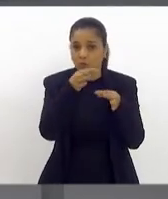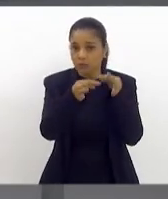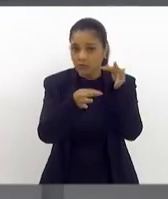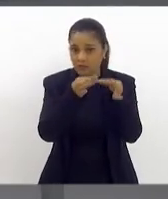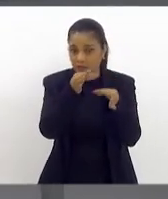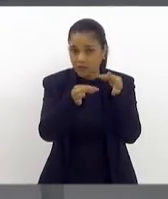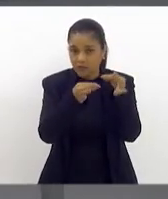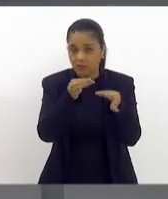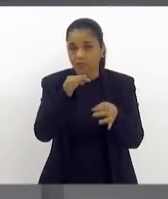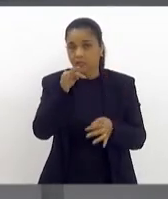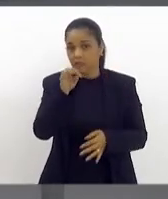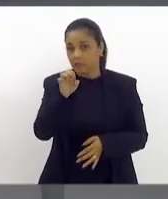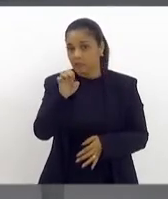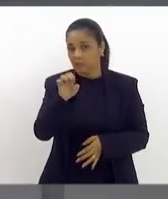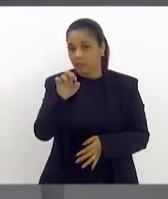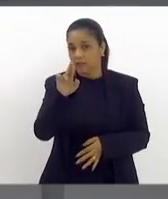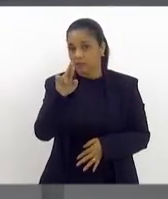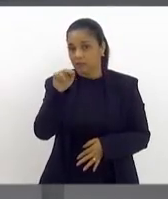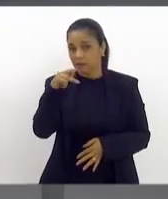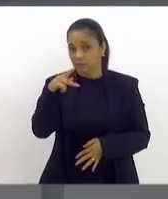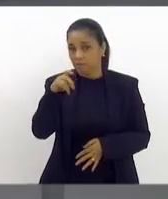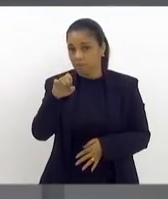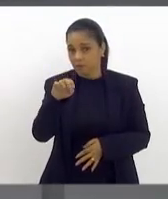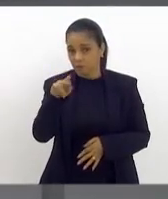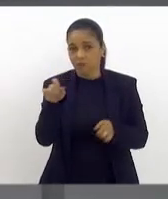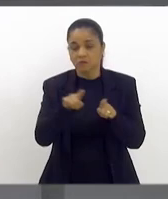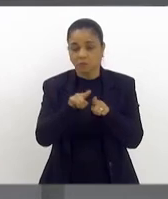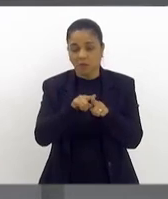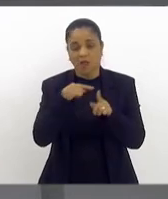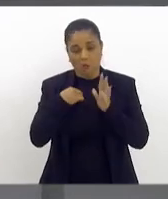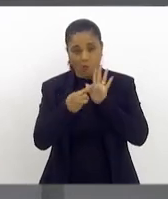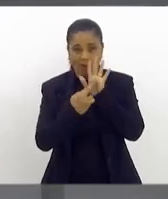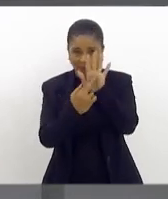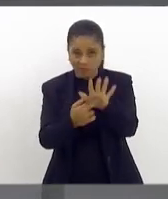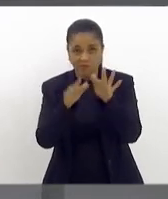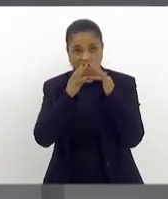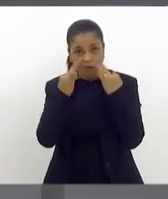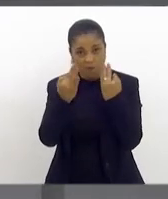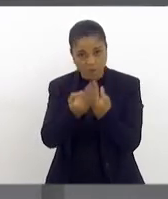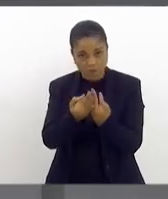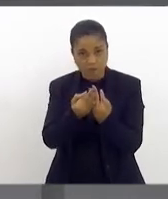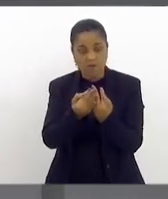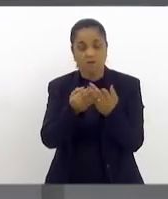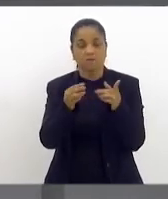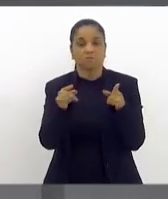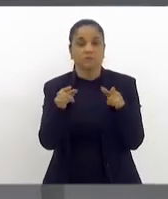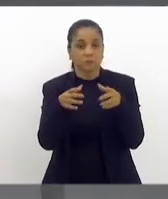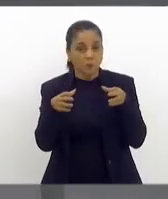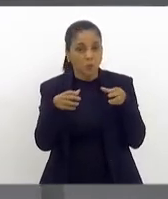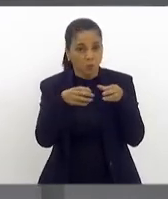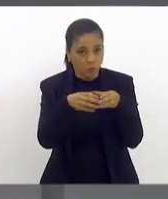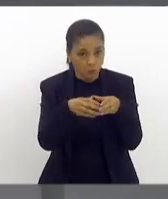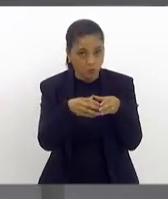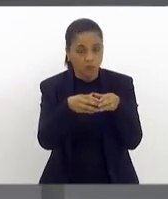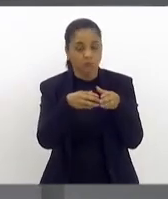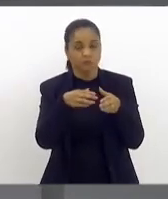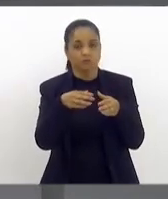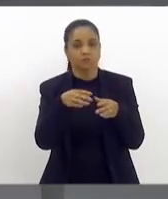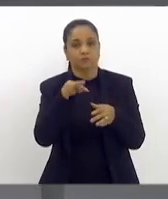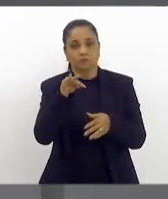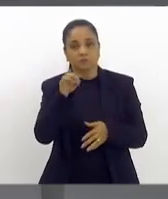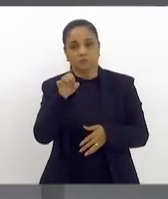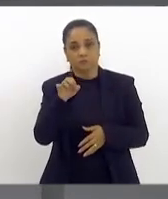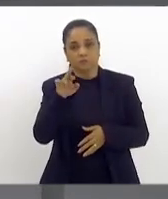representando as famílias, representando inúmeras classes de terapeutas para poder falar dessa causa